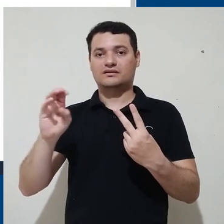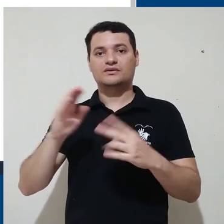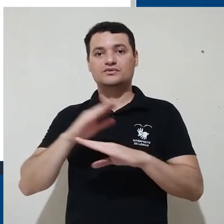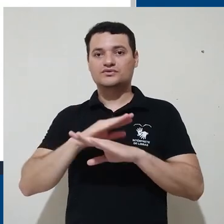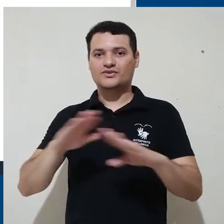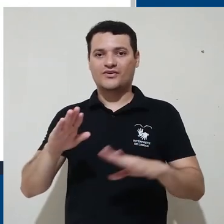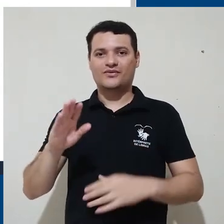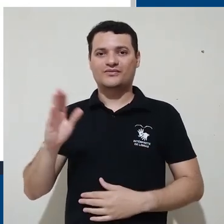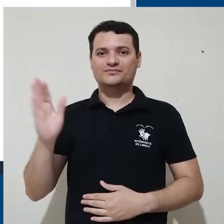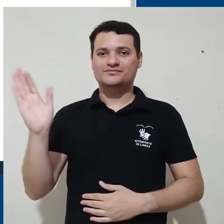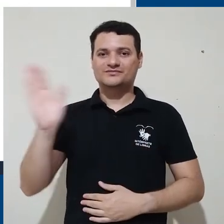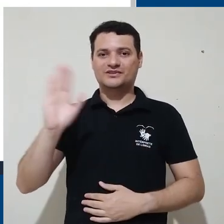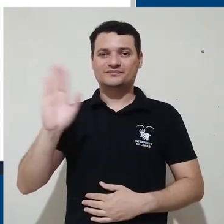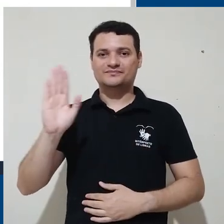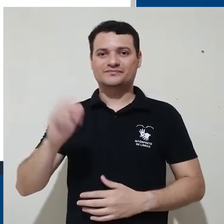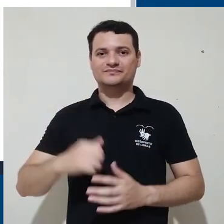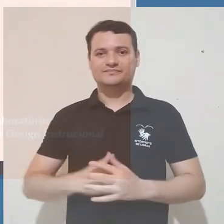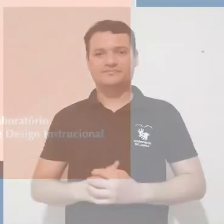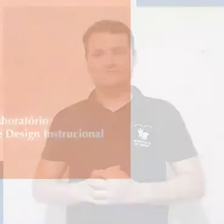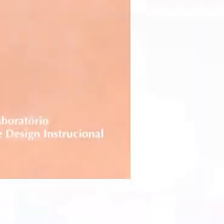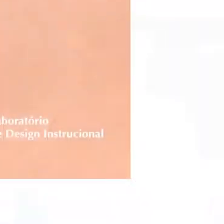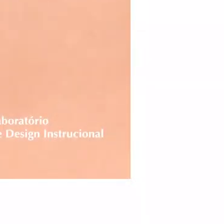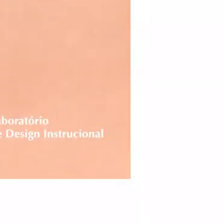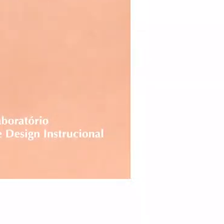Por hoje é só. Até a próxima aula.